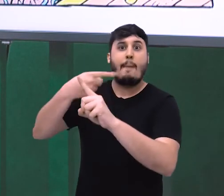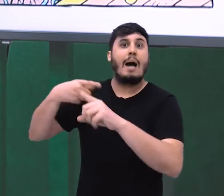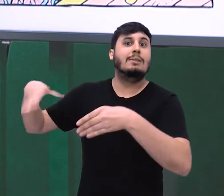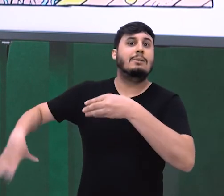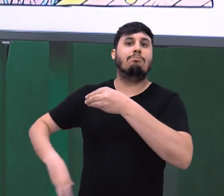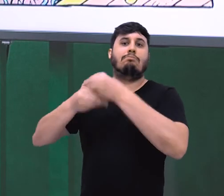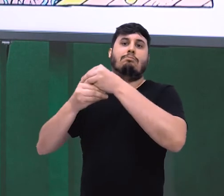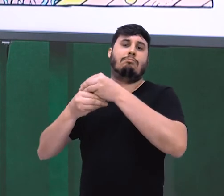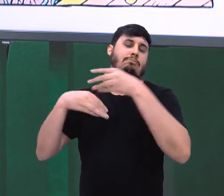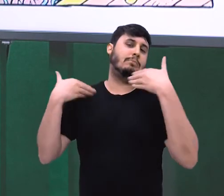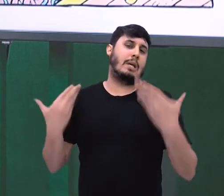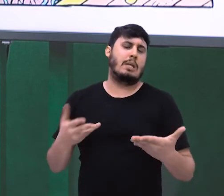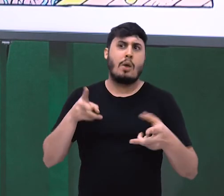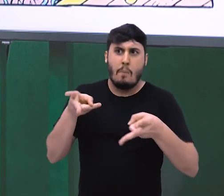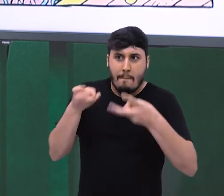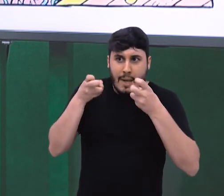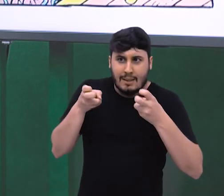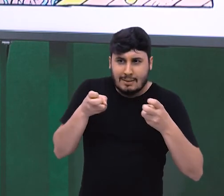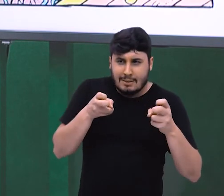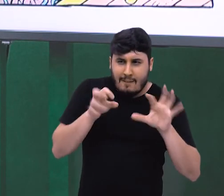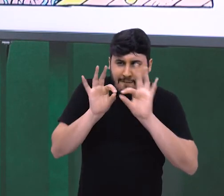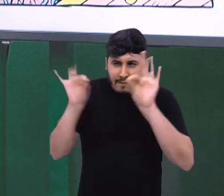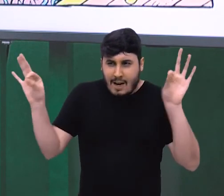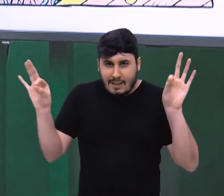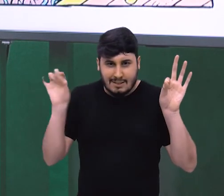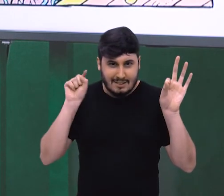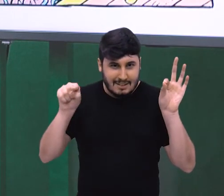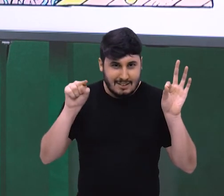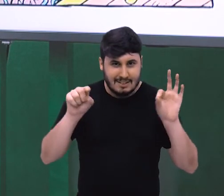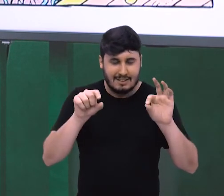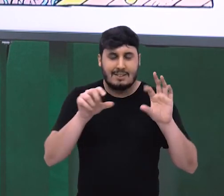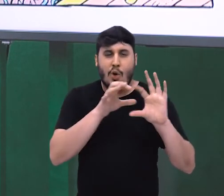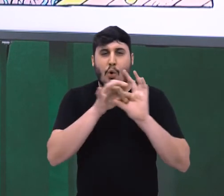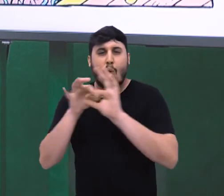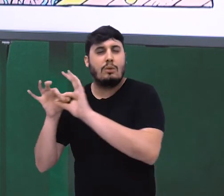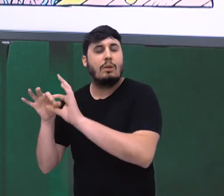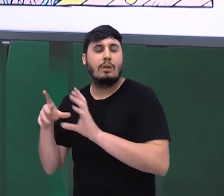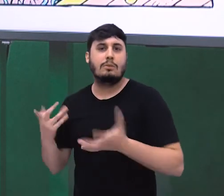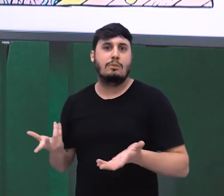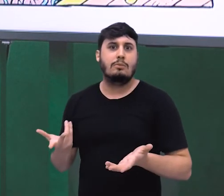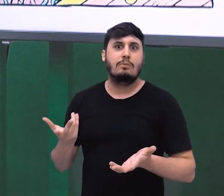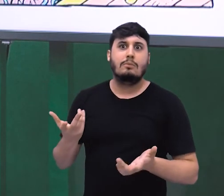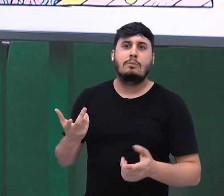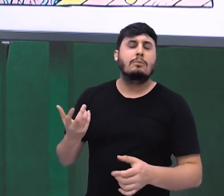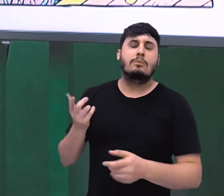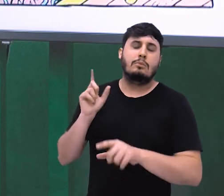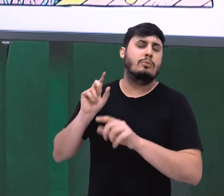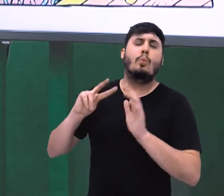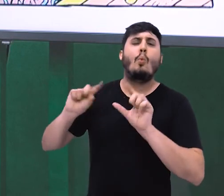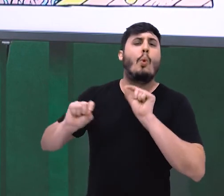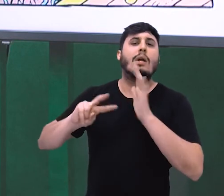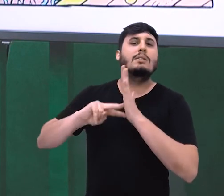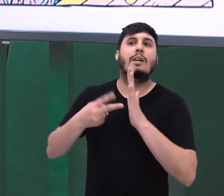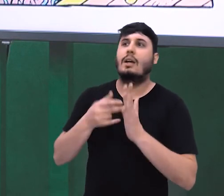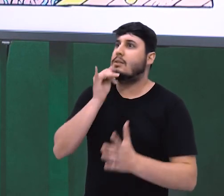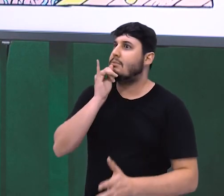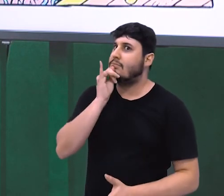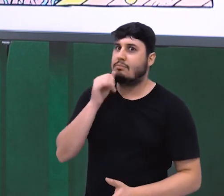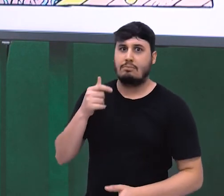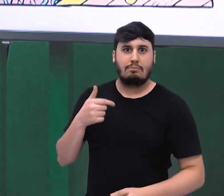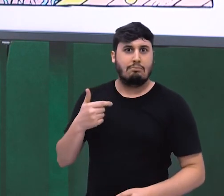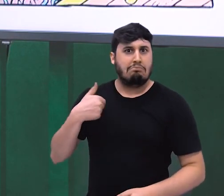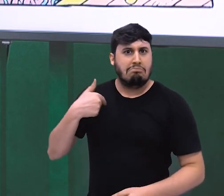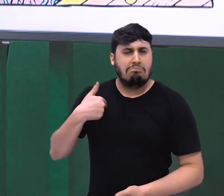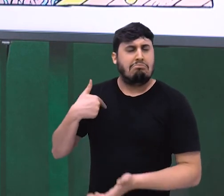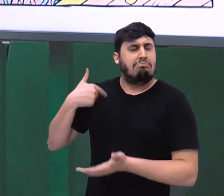por Júpiter, uma fortuna em tecnologia e não saímos do lugar. Será que essa segunda informação